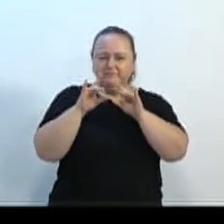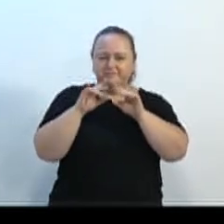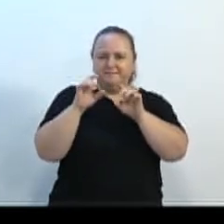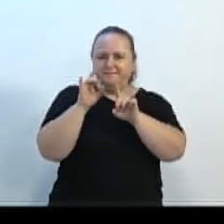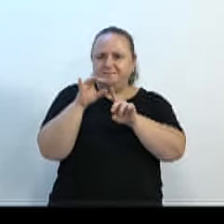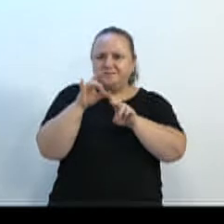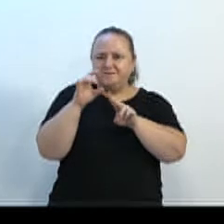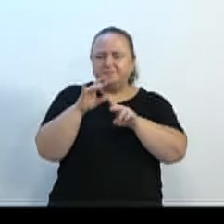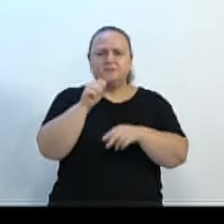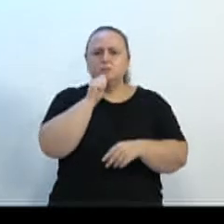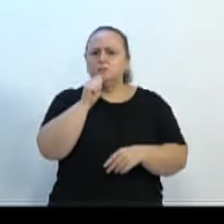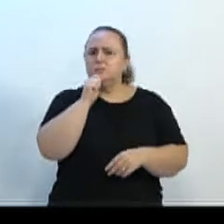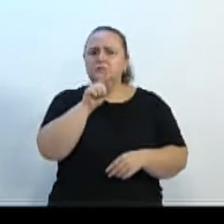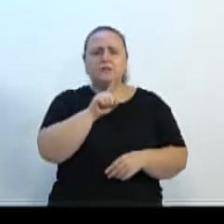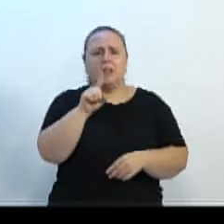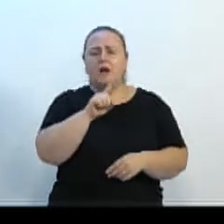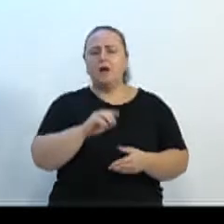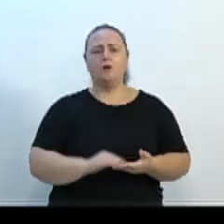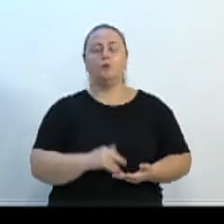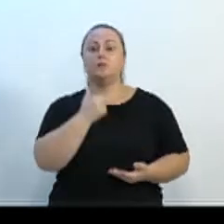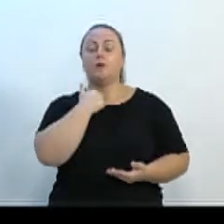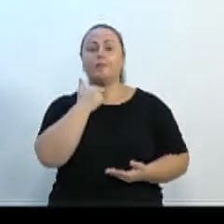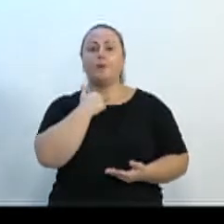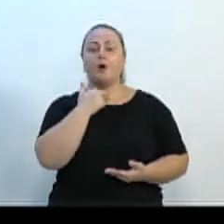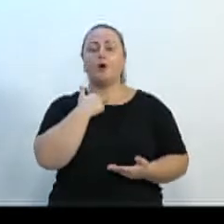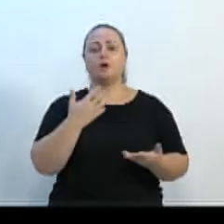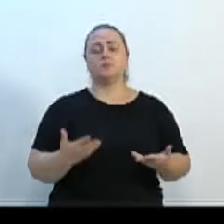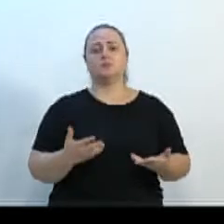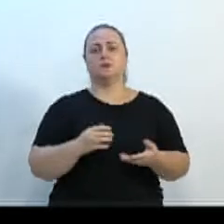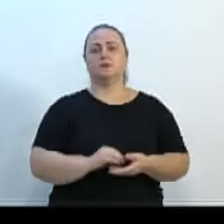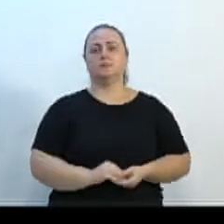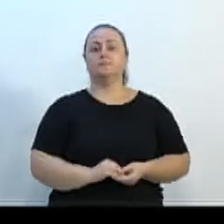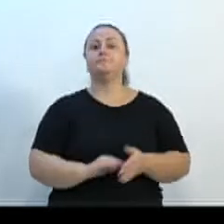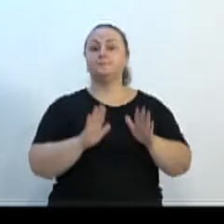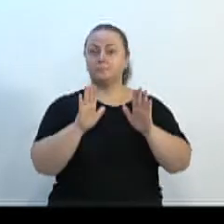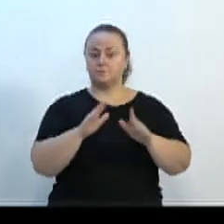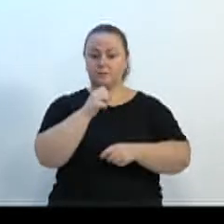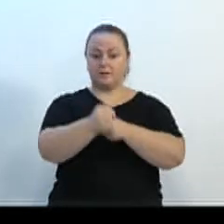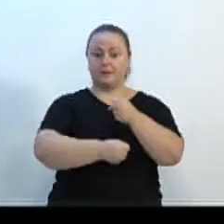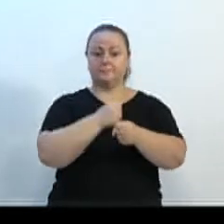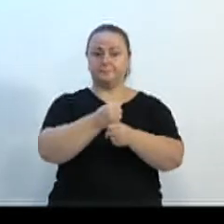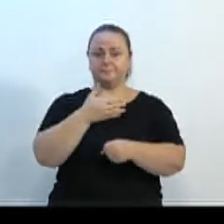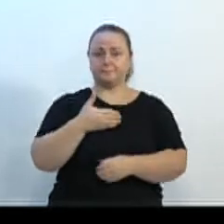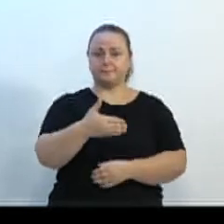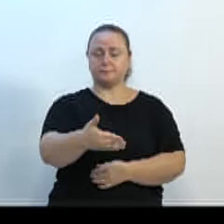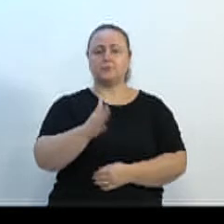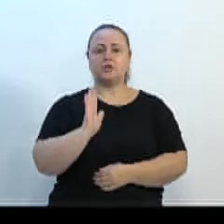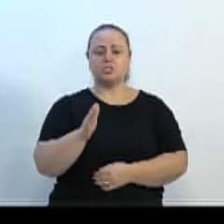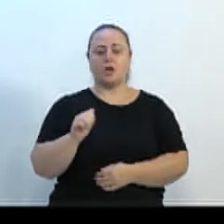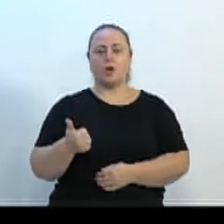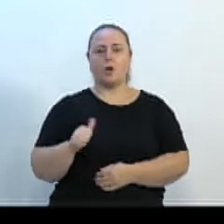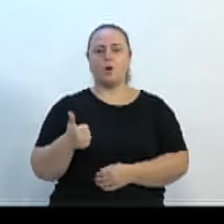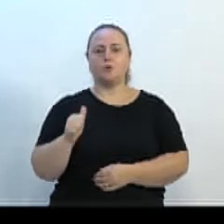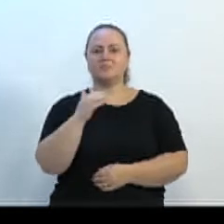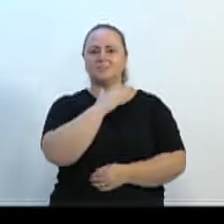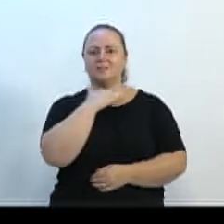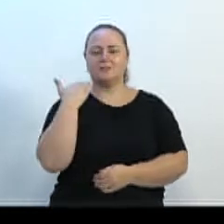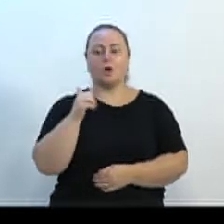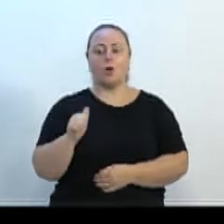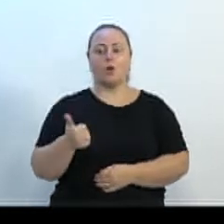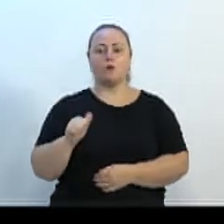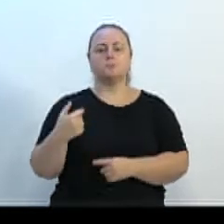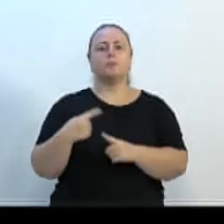brincadeira. Serol não. Só para vocês fazerem ideia, esse ano no Brasil já foram mais de 11 mortes por linha de Serol.